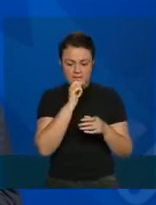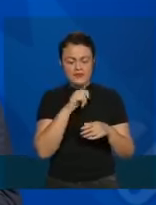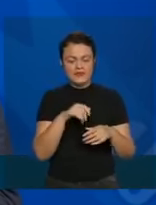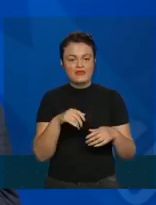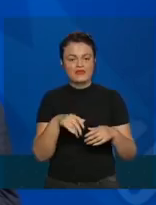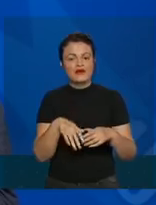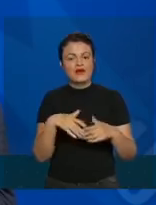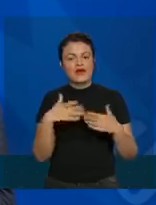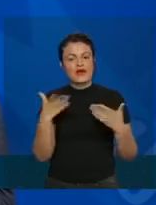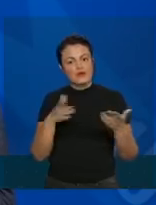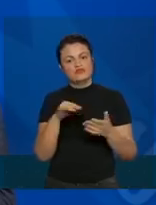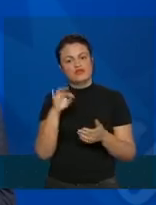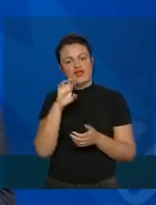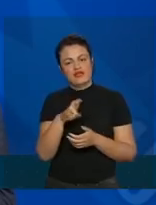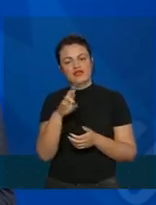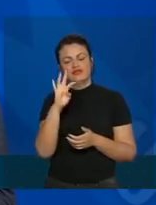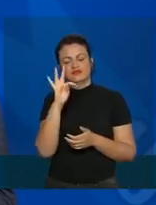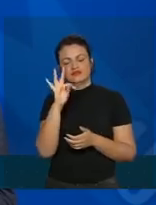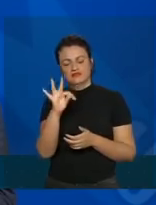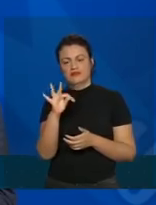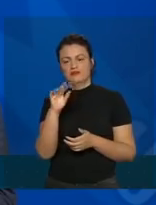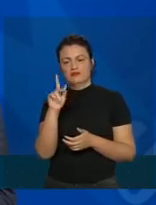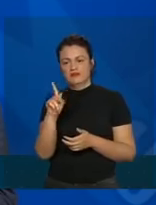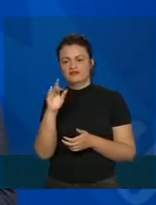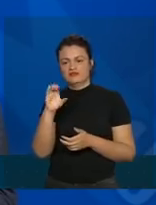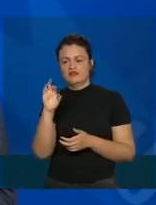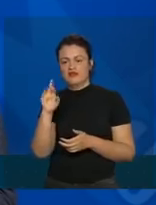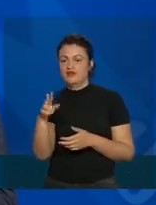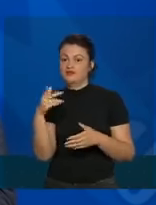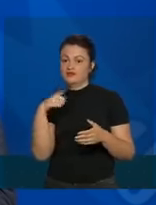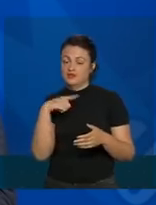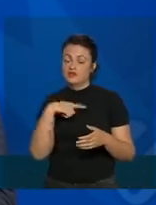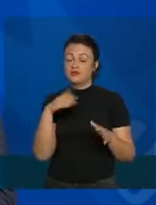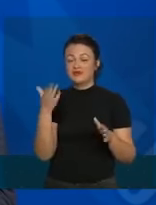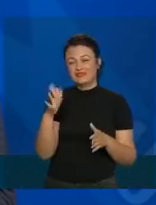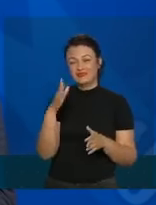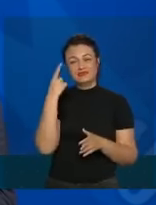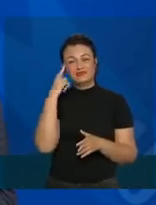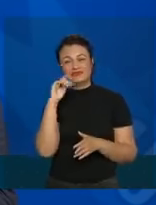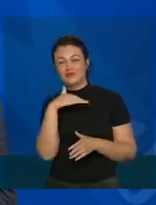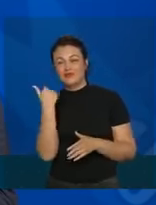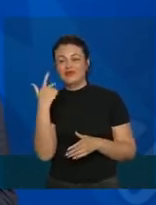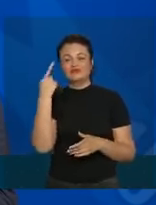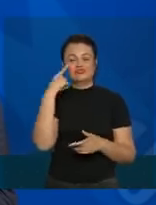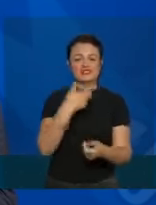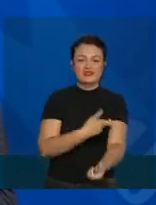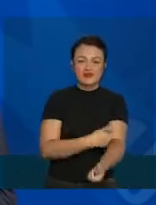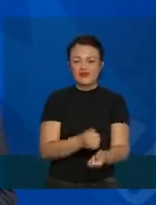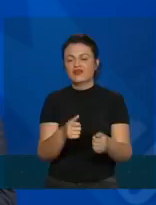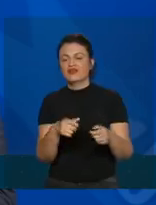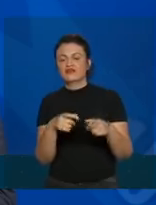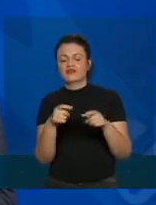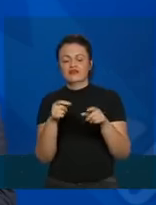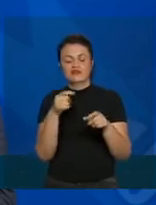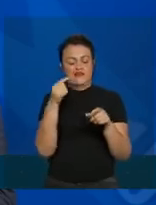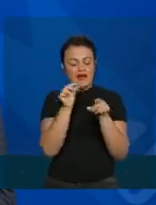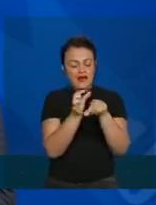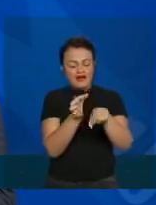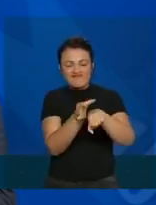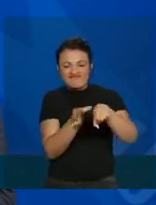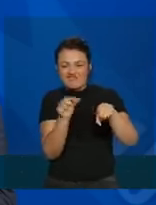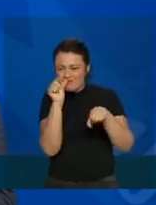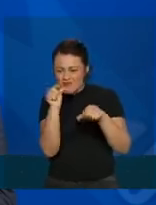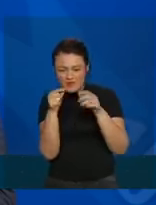termos o RT-PCR, mas a depender da data do óbito, data da coleta, qualidade da amostra, tempo de